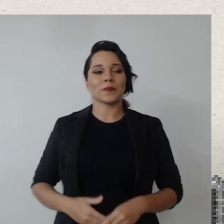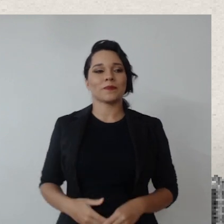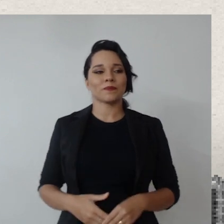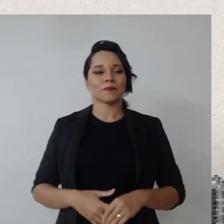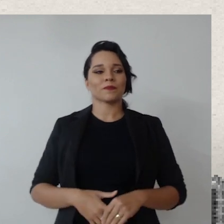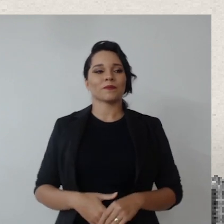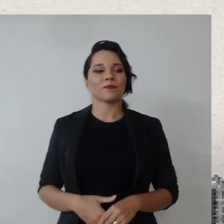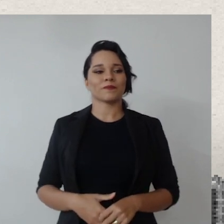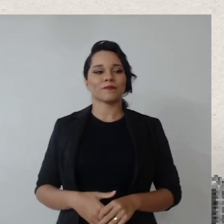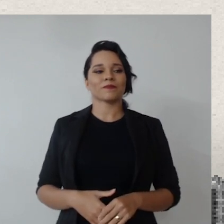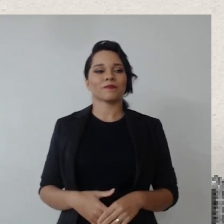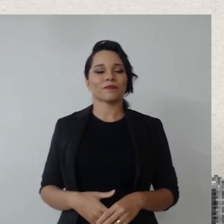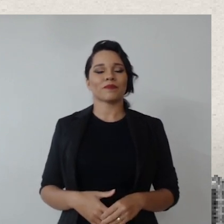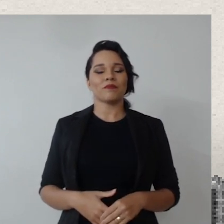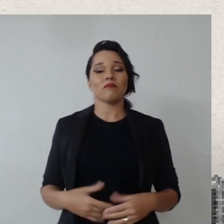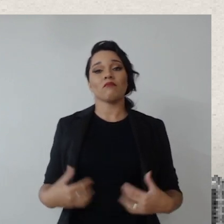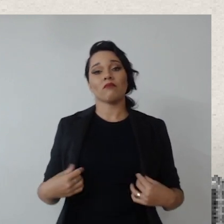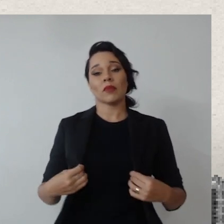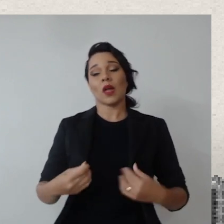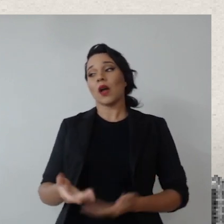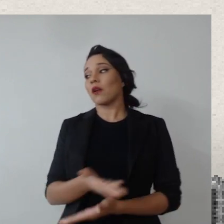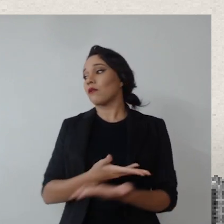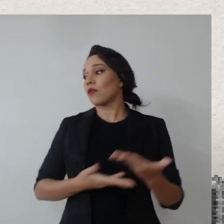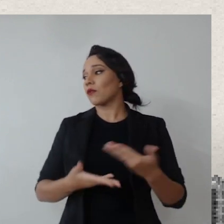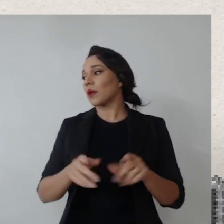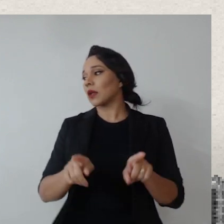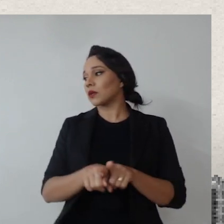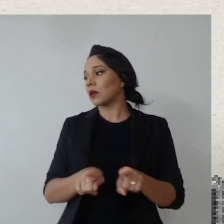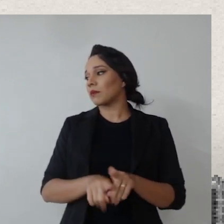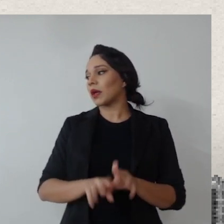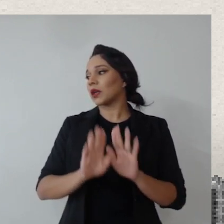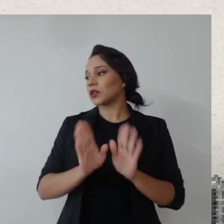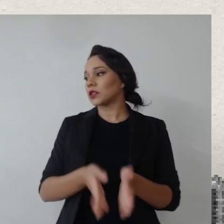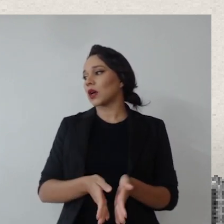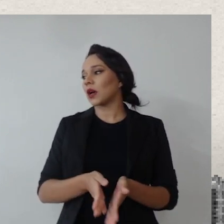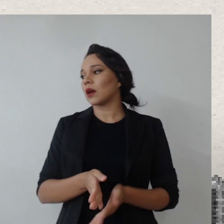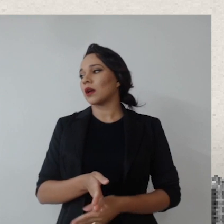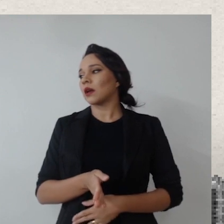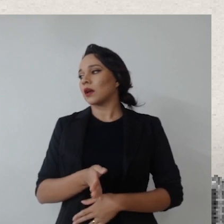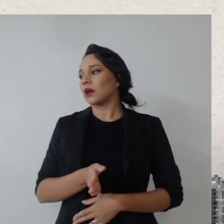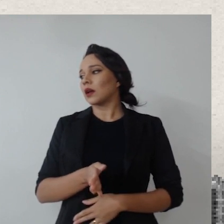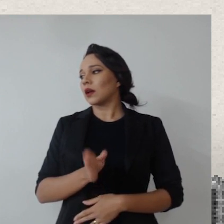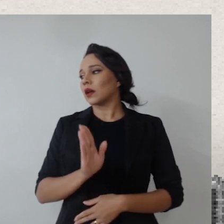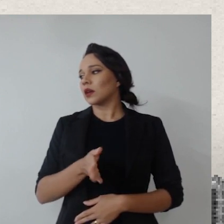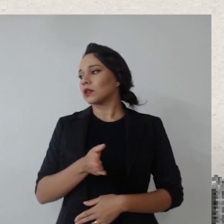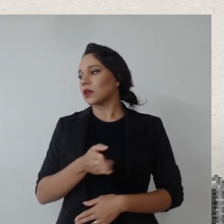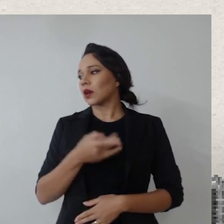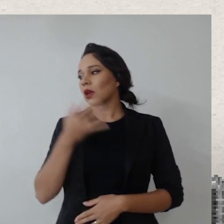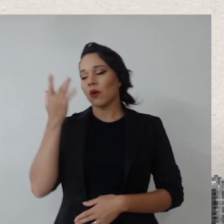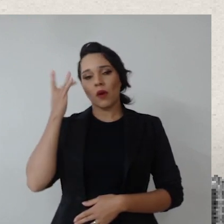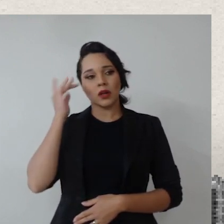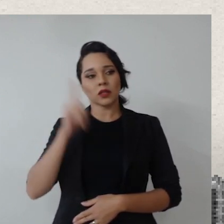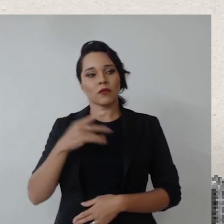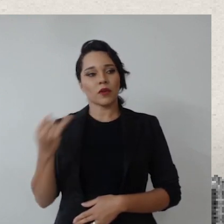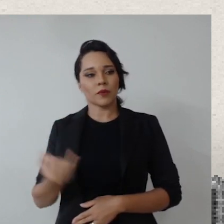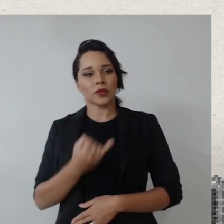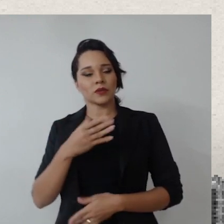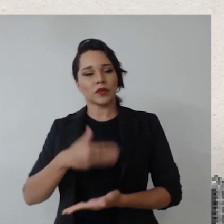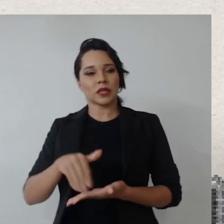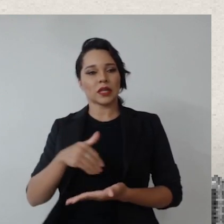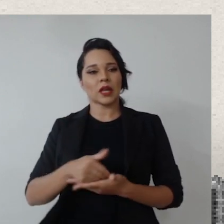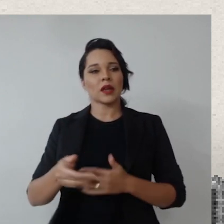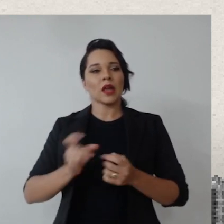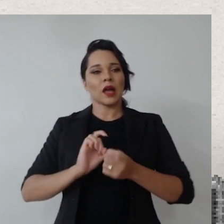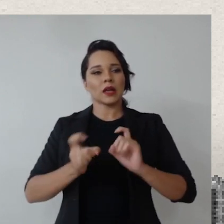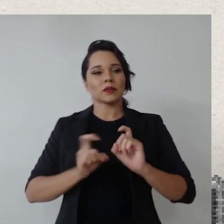gente respondeu. Uma forma de envolvimento também, que foi uma iniciativa que eu considero bem cedida, eu fui